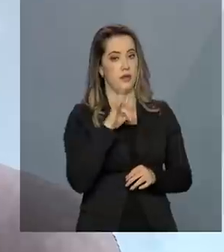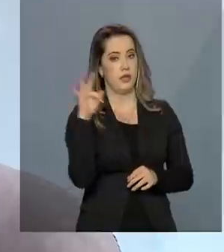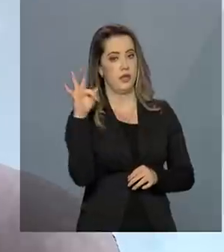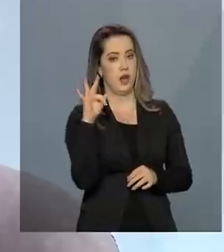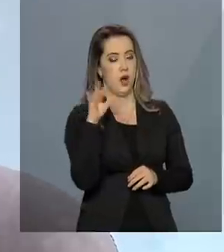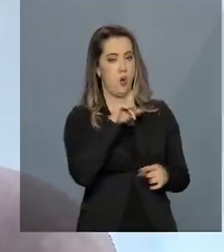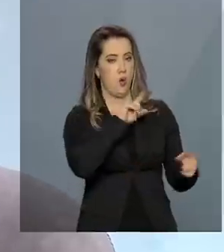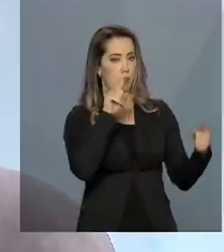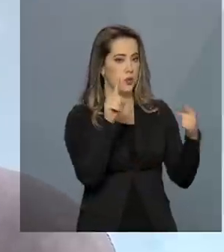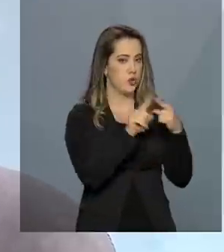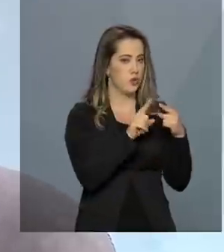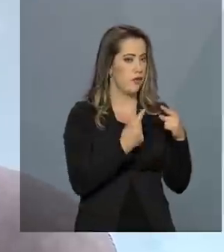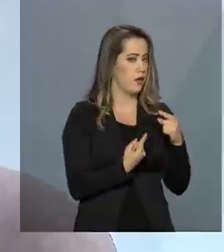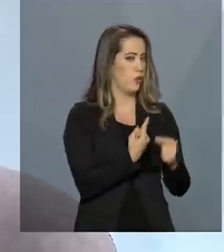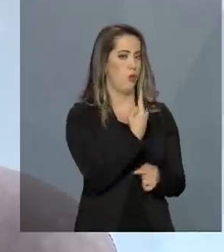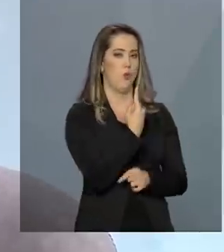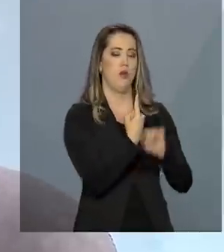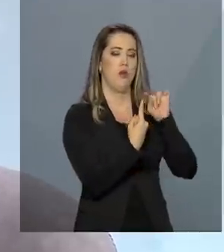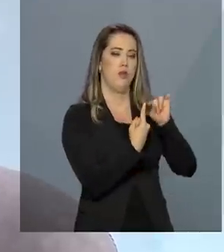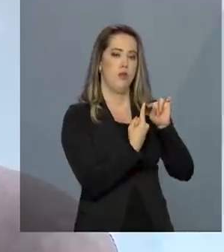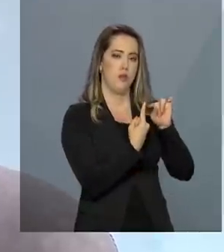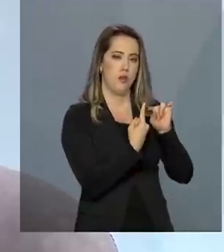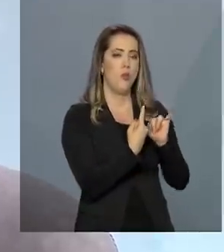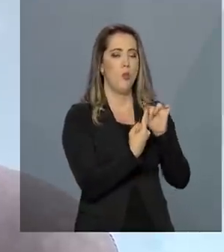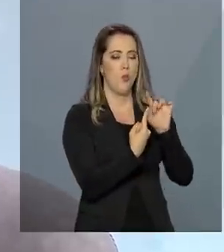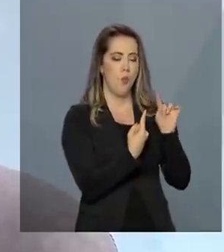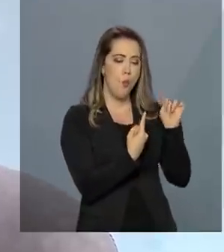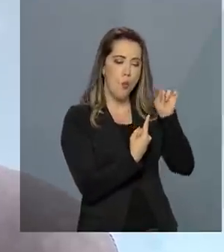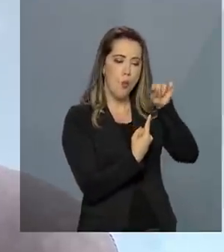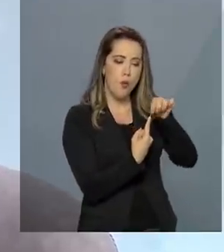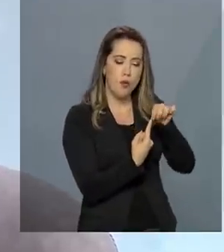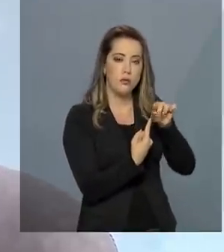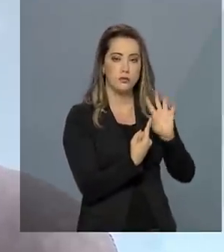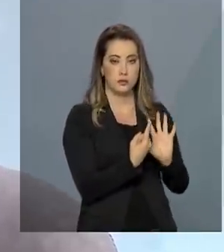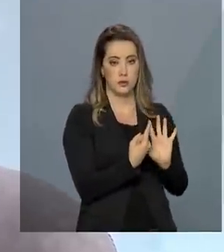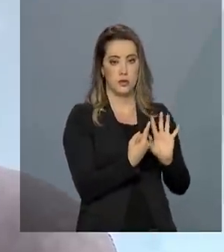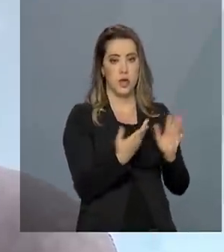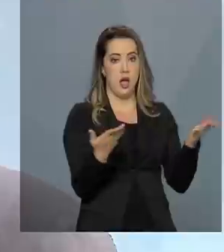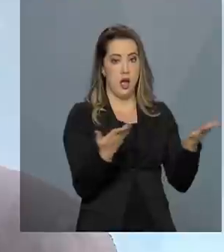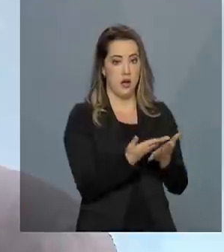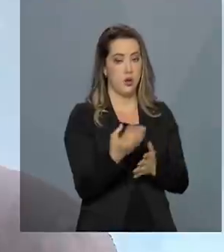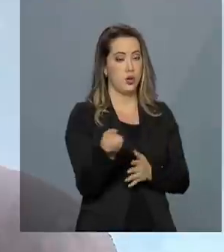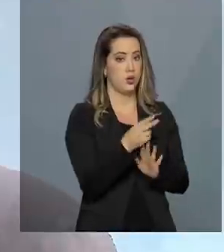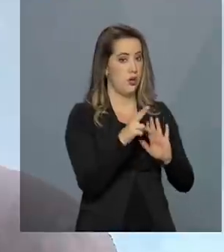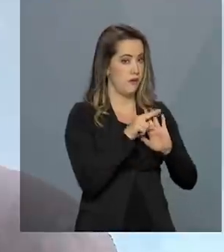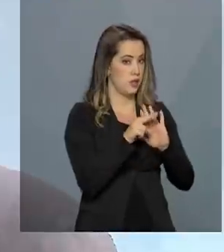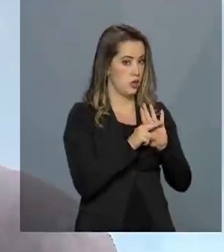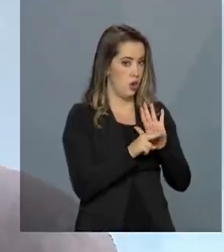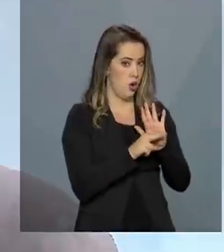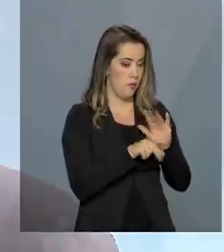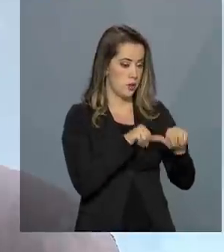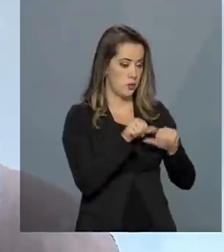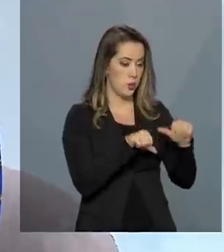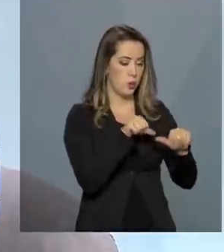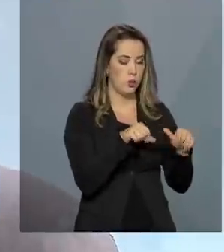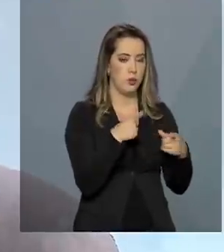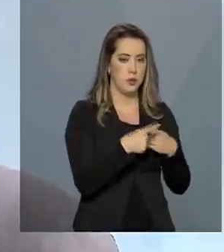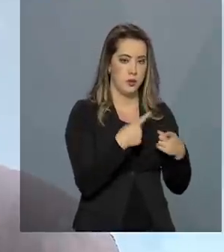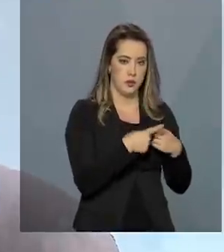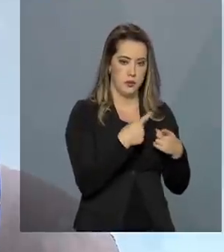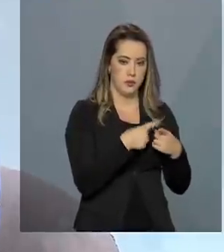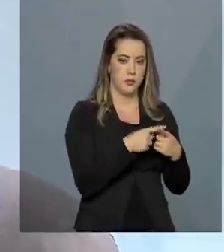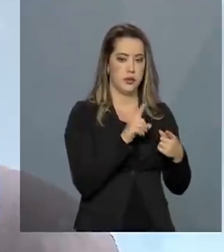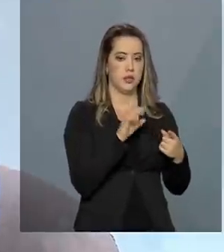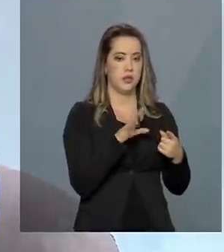baseava em um mecanismo de complementação da União. Nesse novo modelo, esse mecanismo, ele continua,